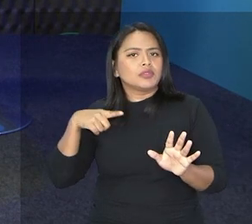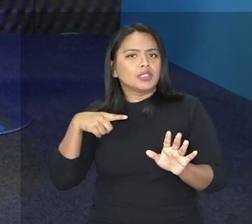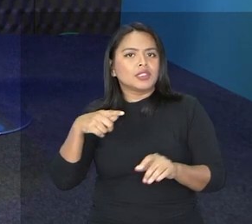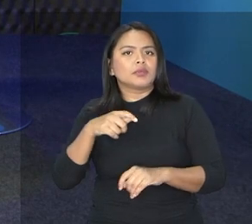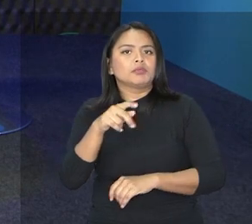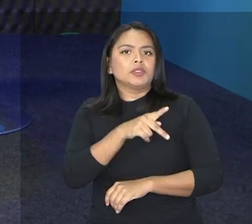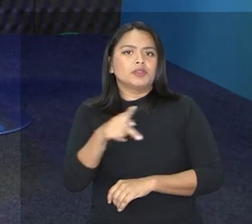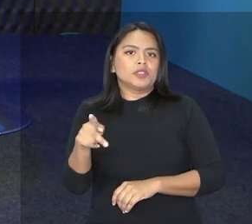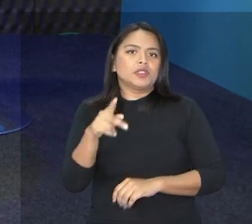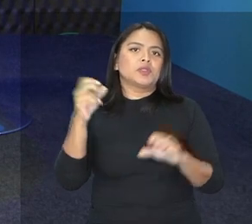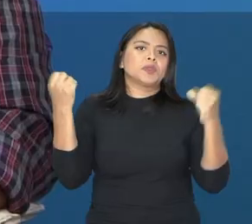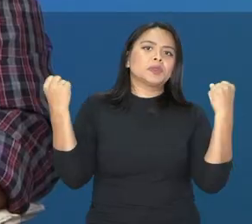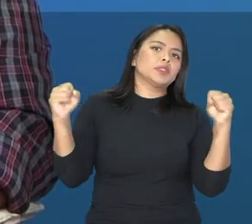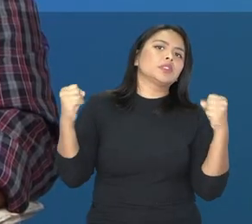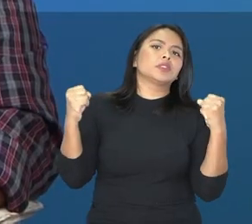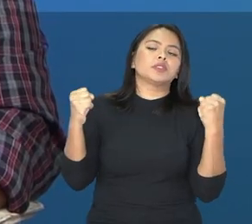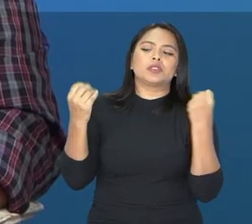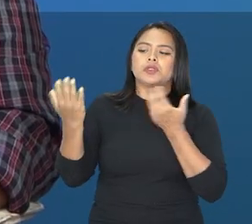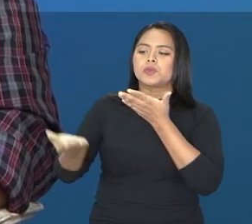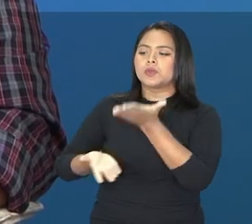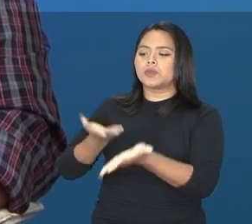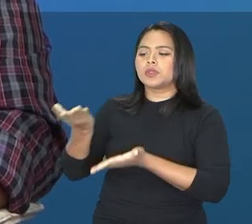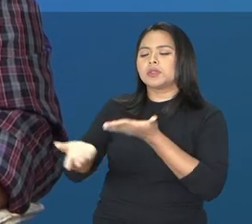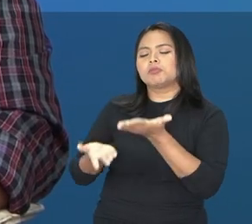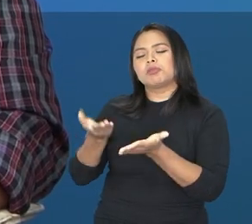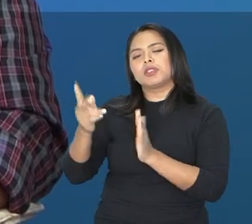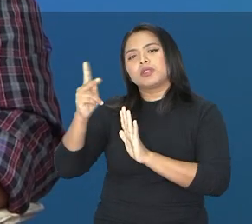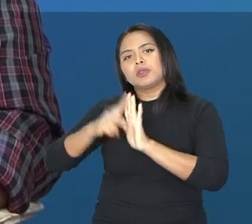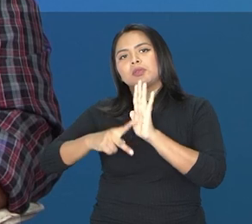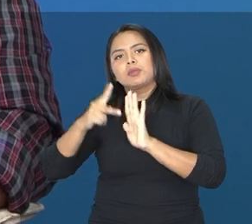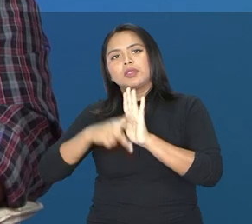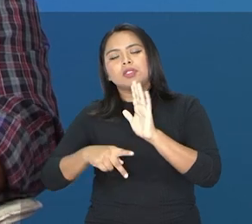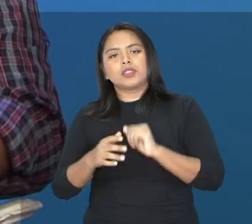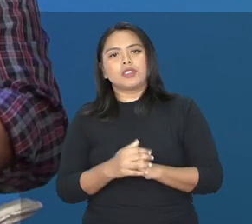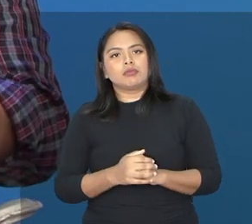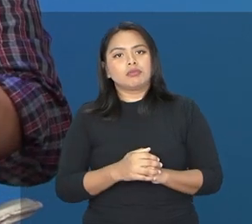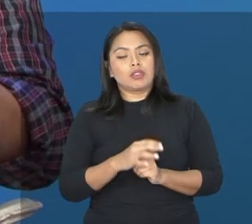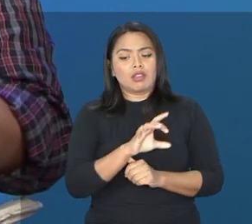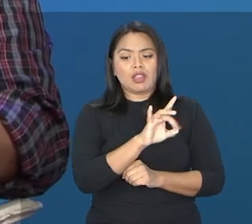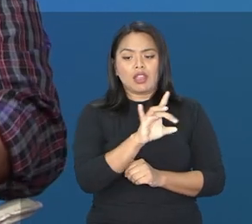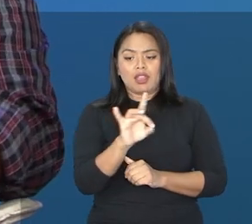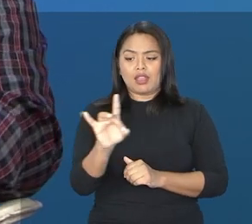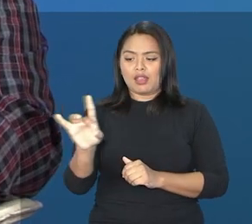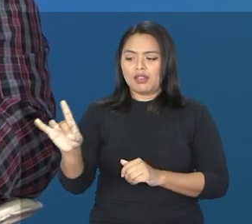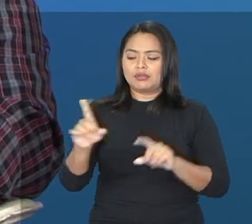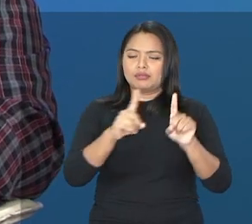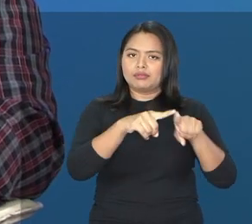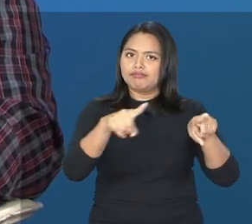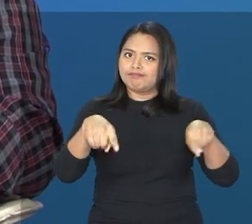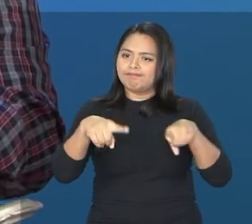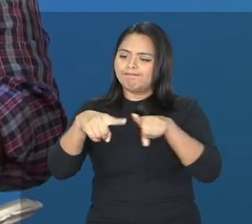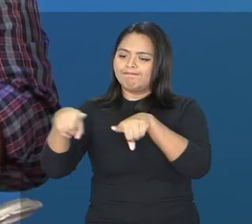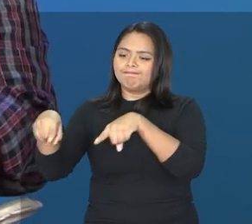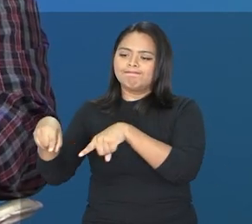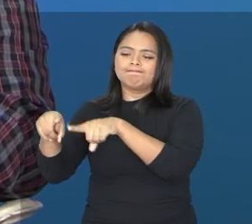física dão assistência nos projetos nos quais eles estão inseridos. Então, cada sala de aprendizagem desta, o domínio de